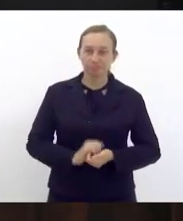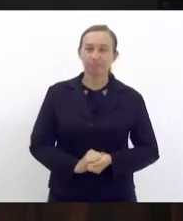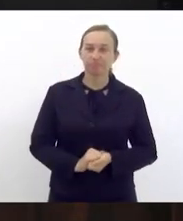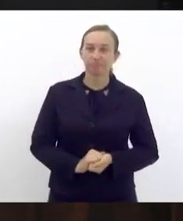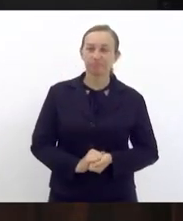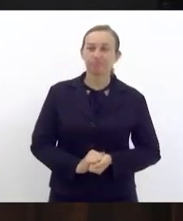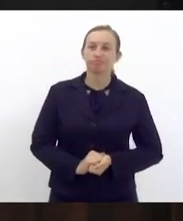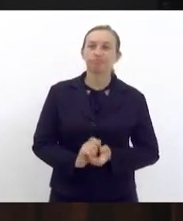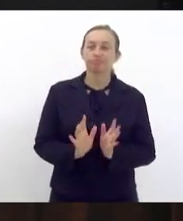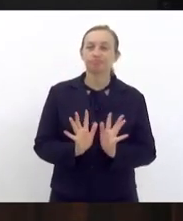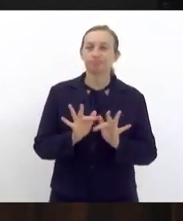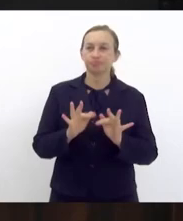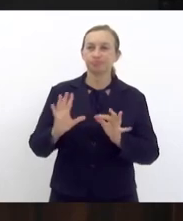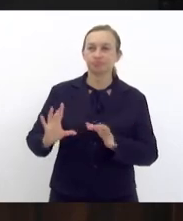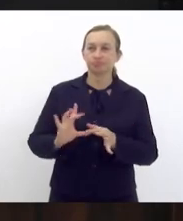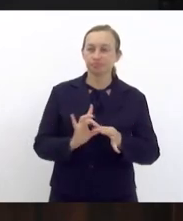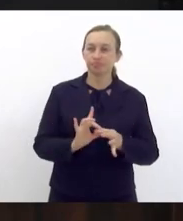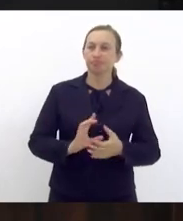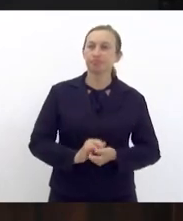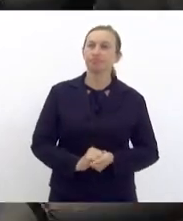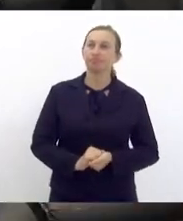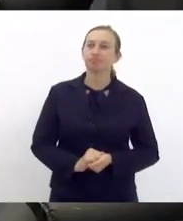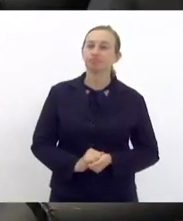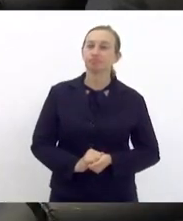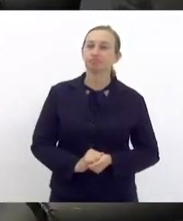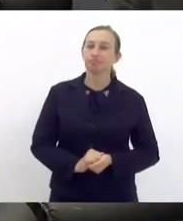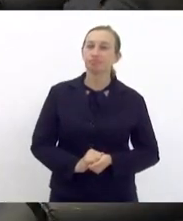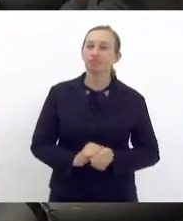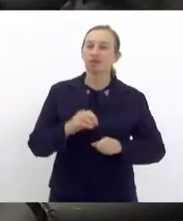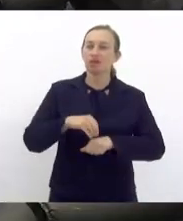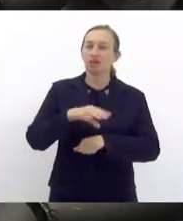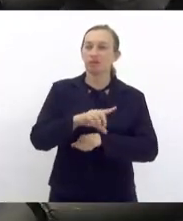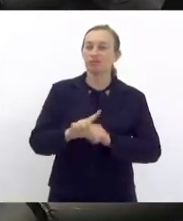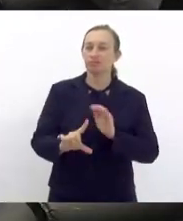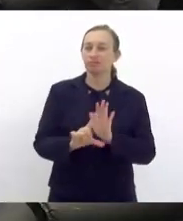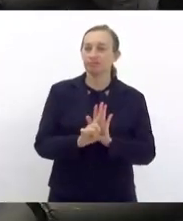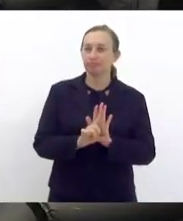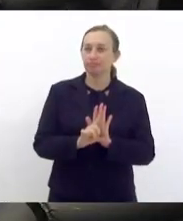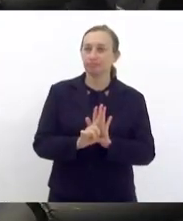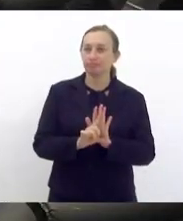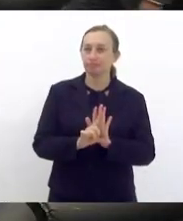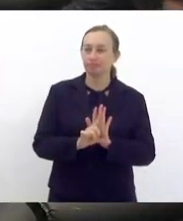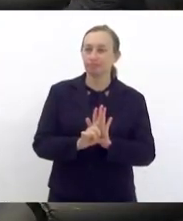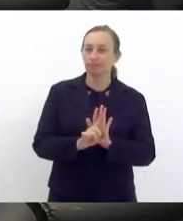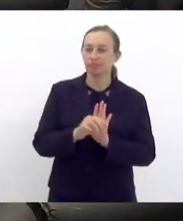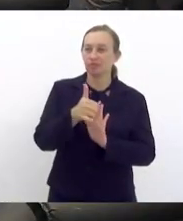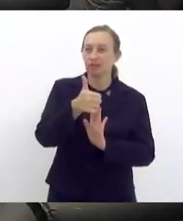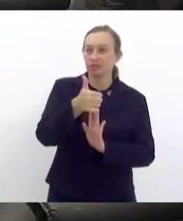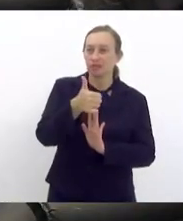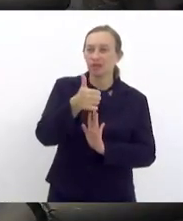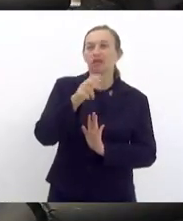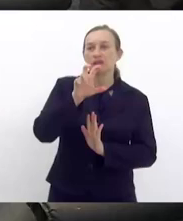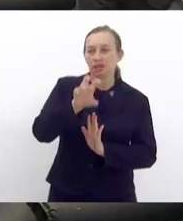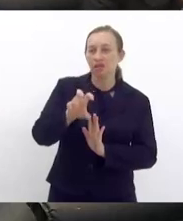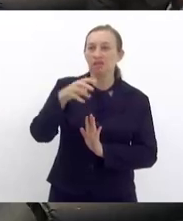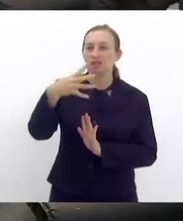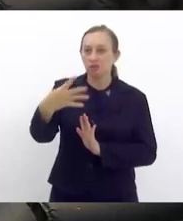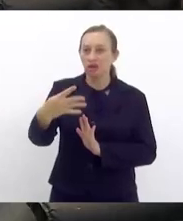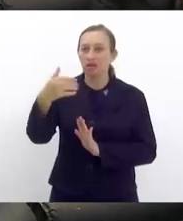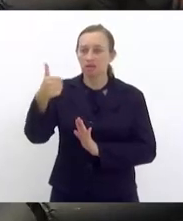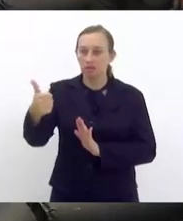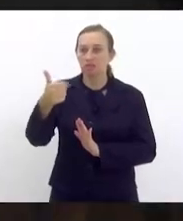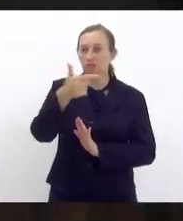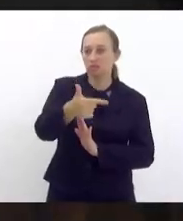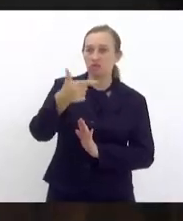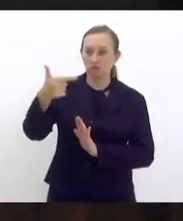Redação final, assim emendada, indicação legislativa número 541 de 2022,